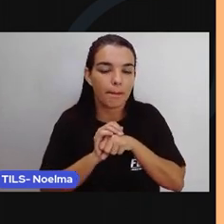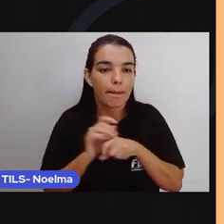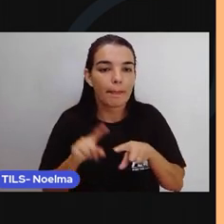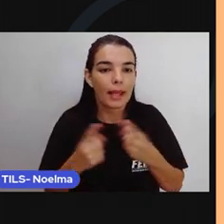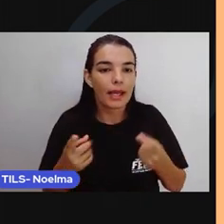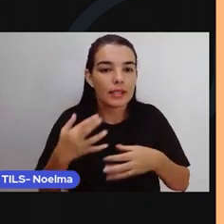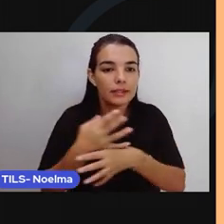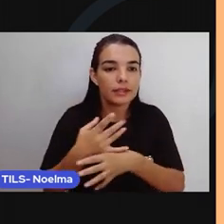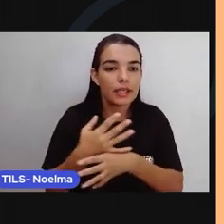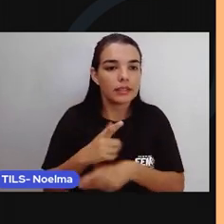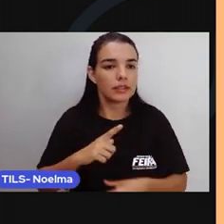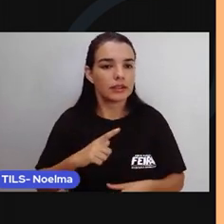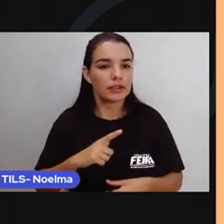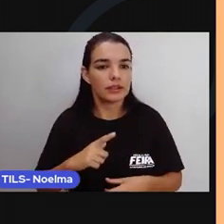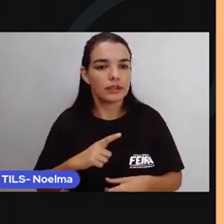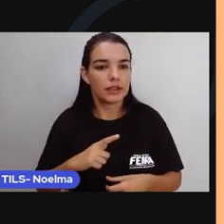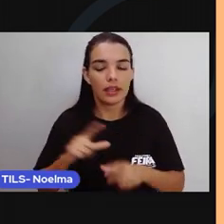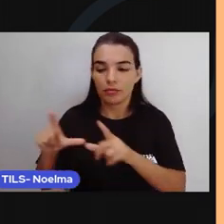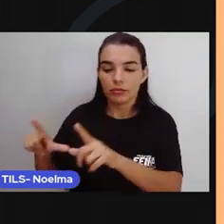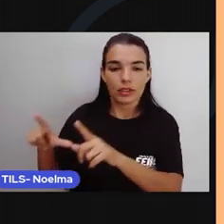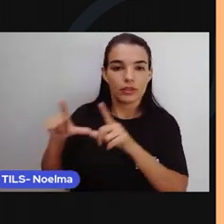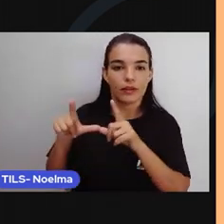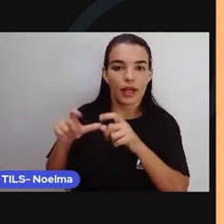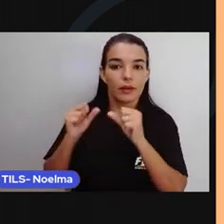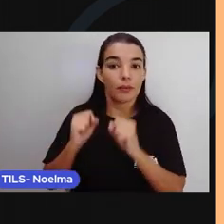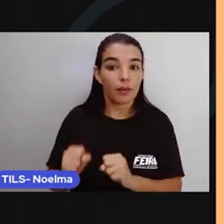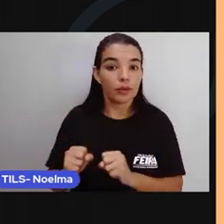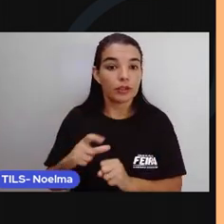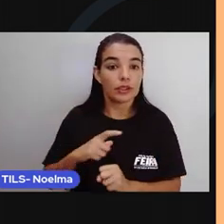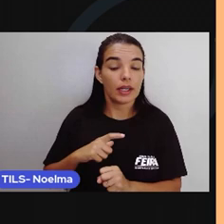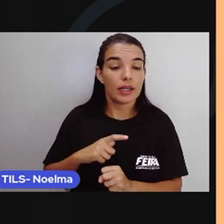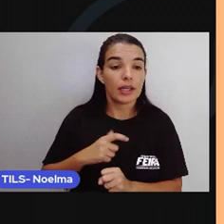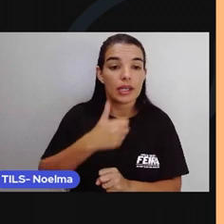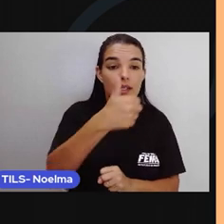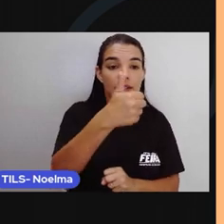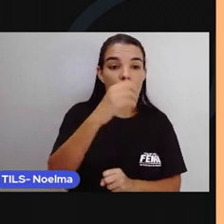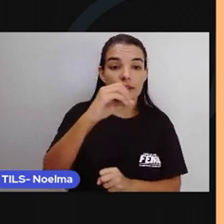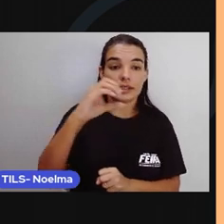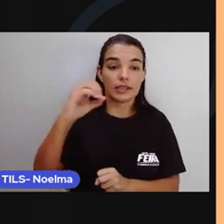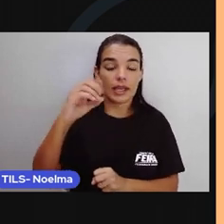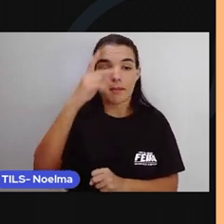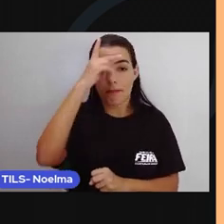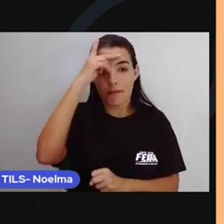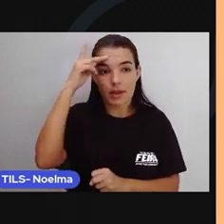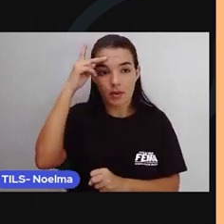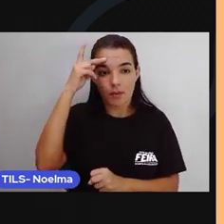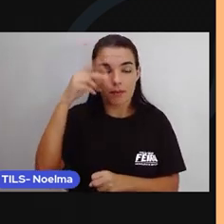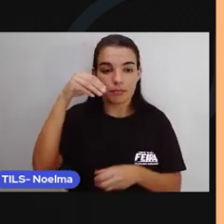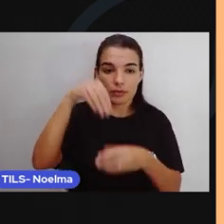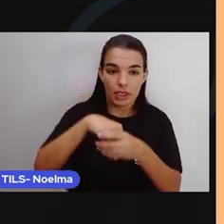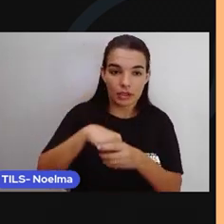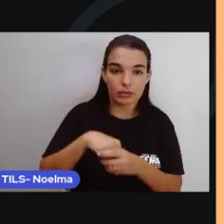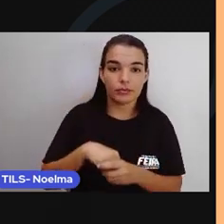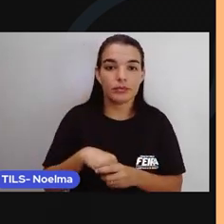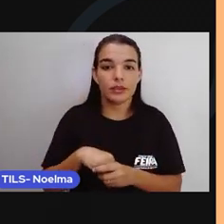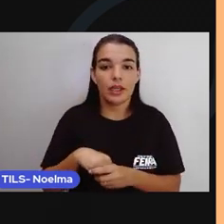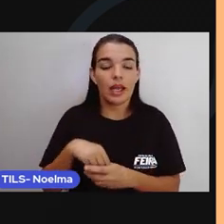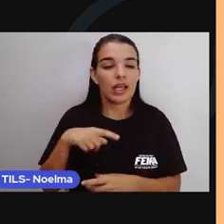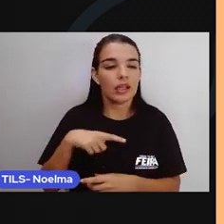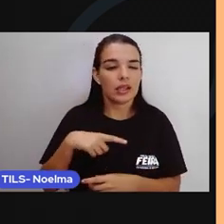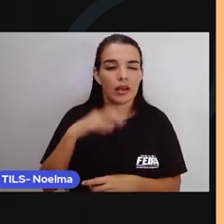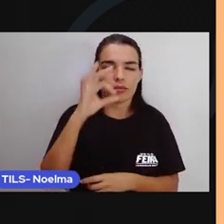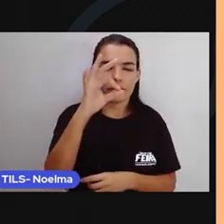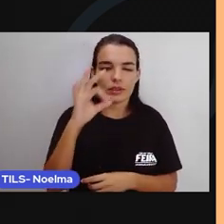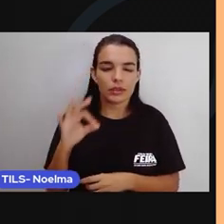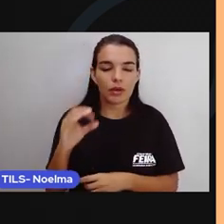habitantes e que possuam uma taxa de 0,3% de infecção vertical por HIV. A Organização Mundial de Saúde